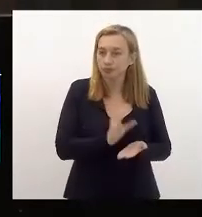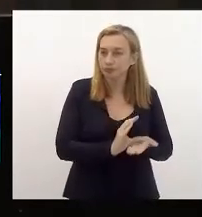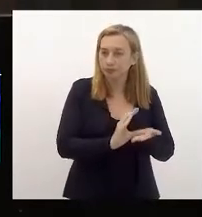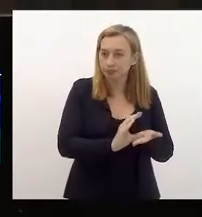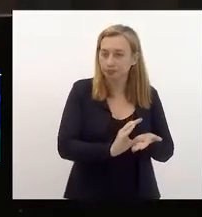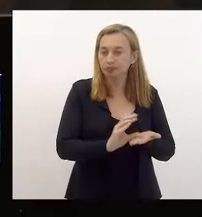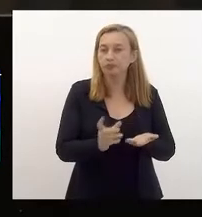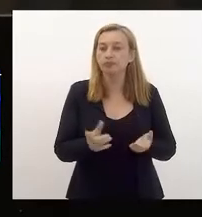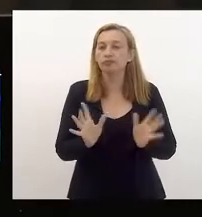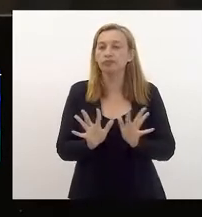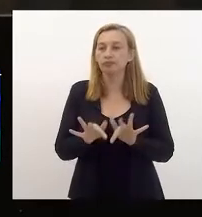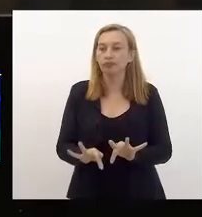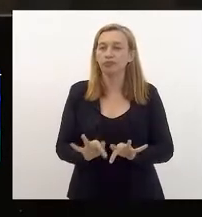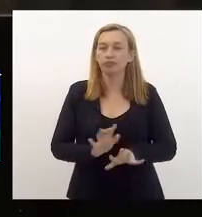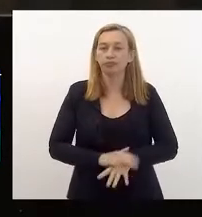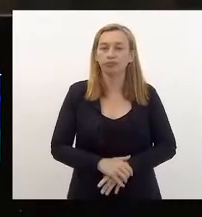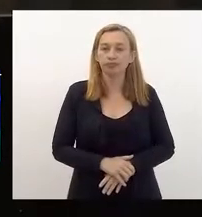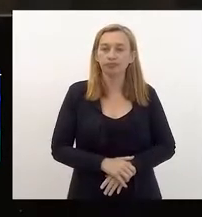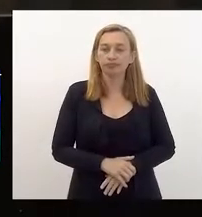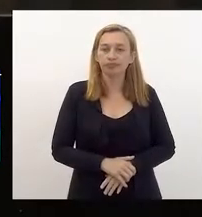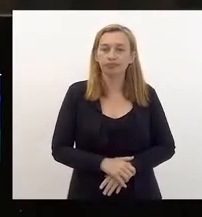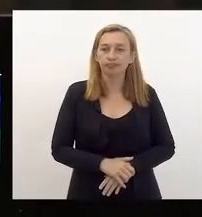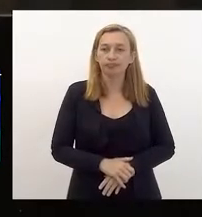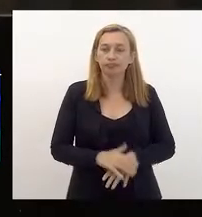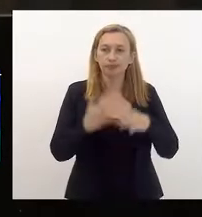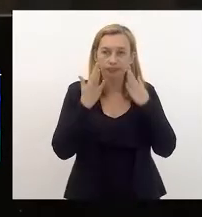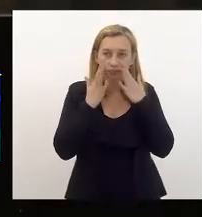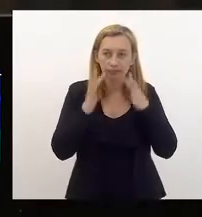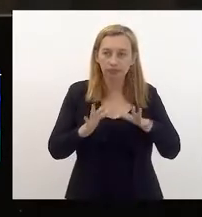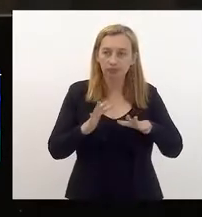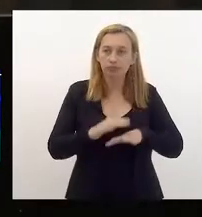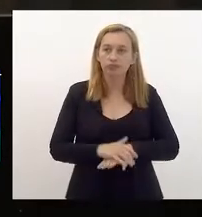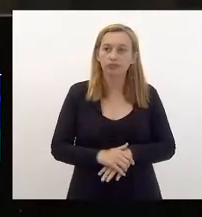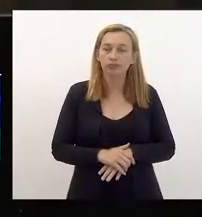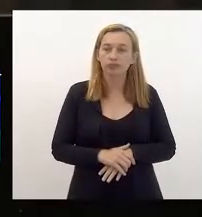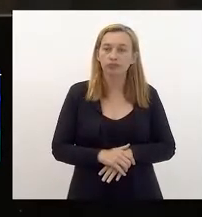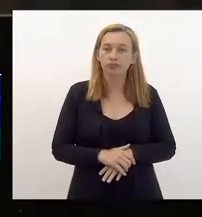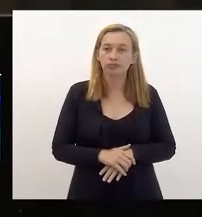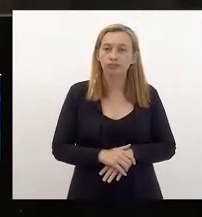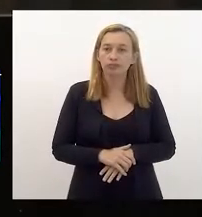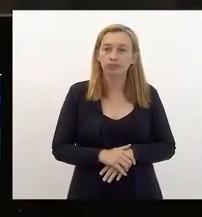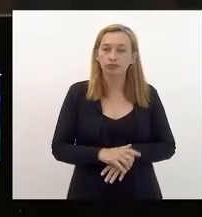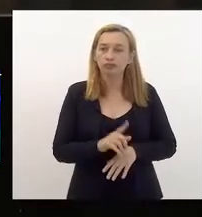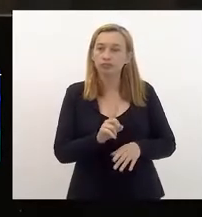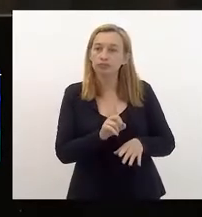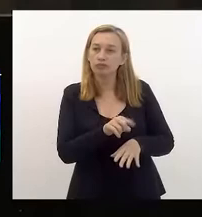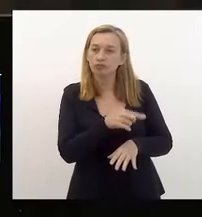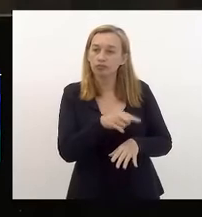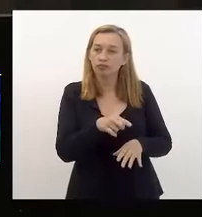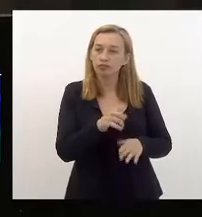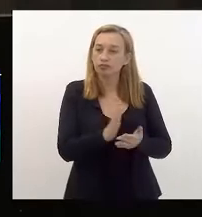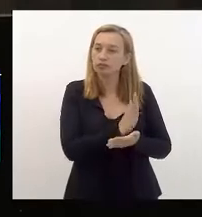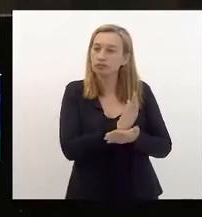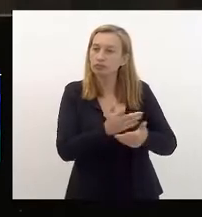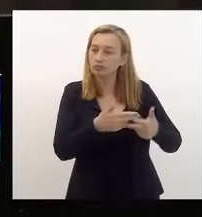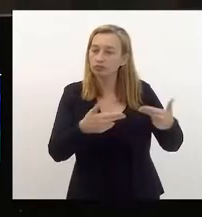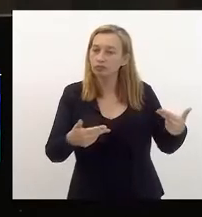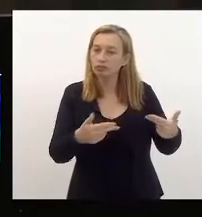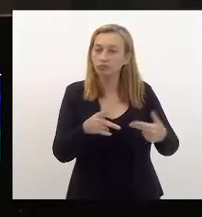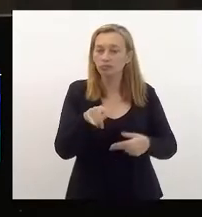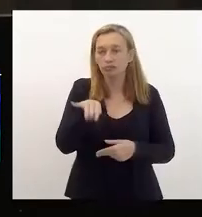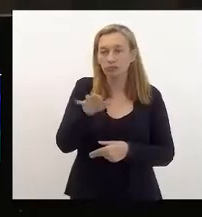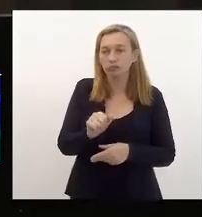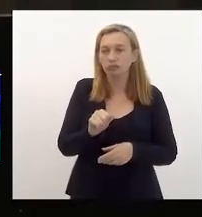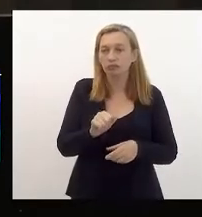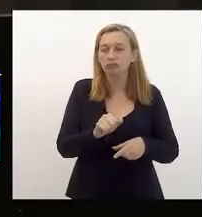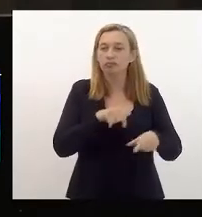E, para finalizar, nos chamou a atenção o corte em inúmeros programas que são focados na geração